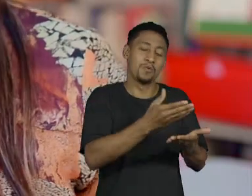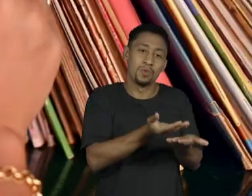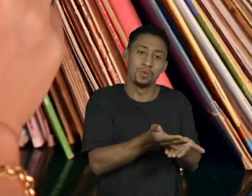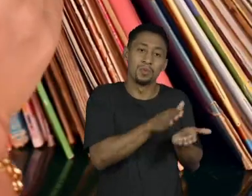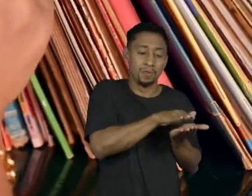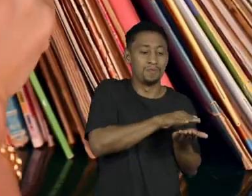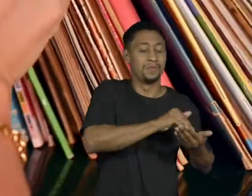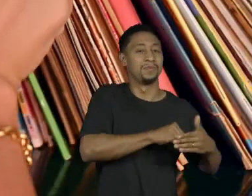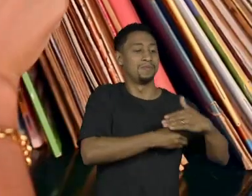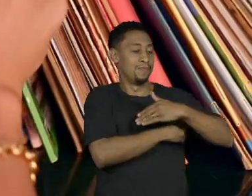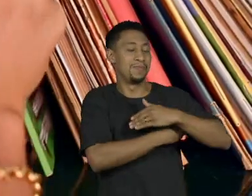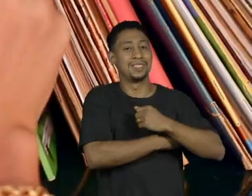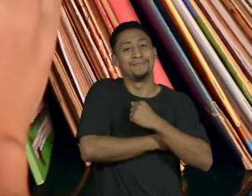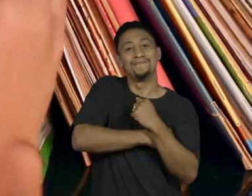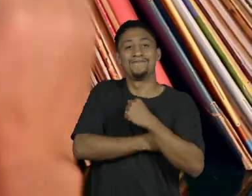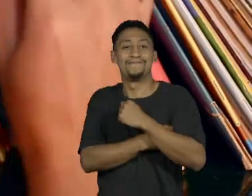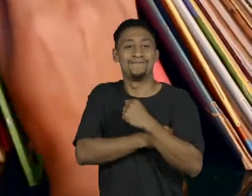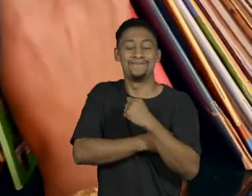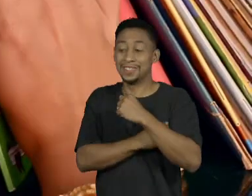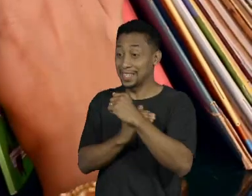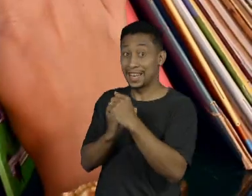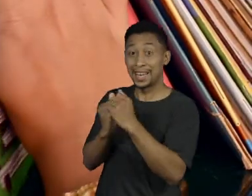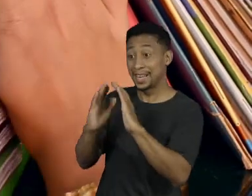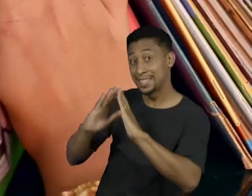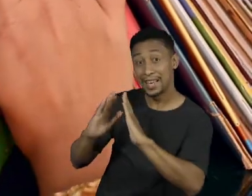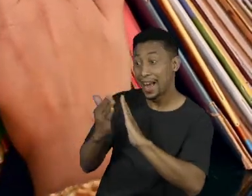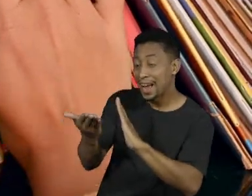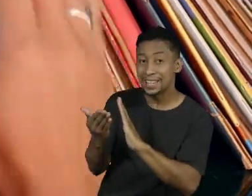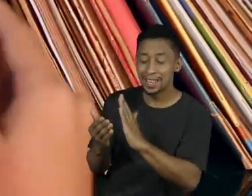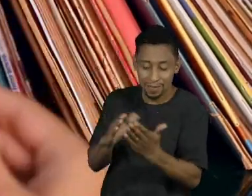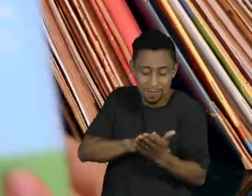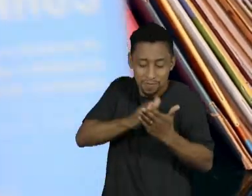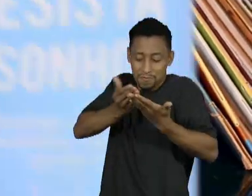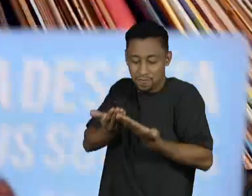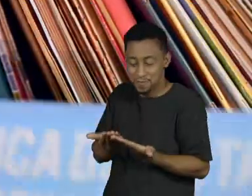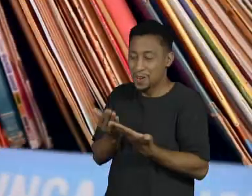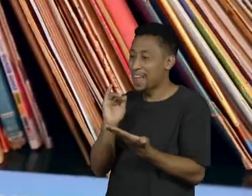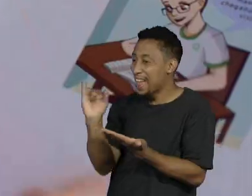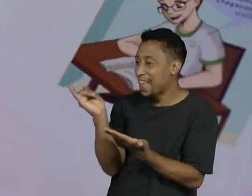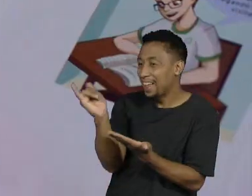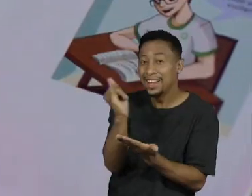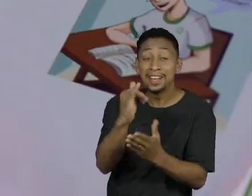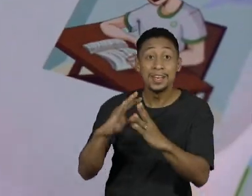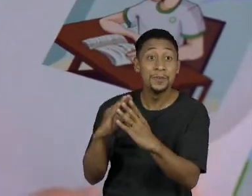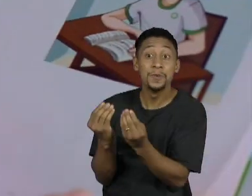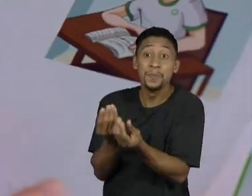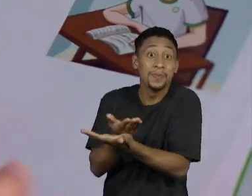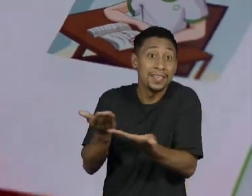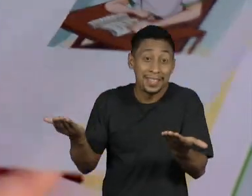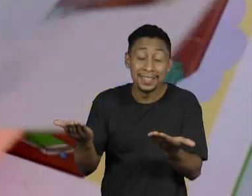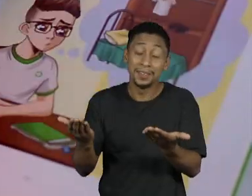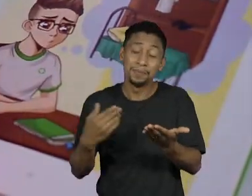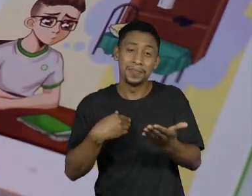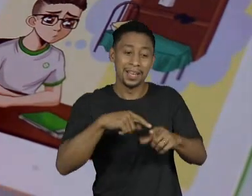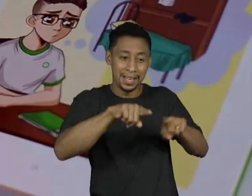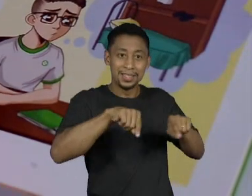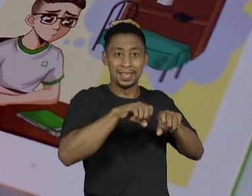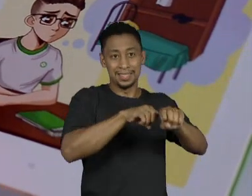contar a história para a família. Da forma que a gente trabalhou em sala de aula, eles repassavam isso para a família em casa.